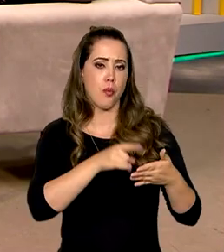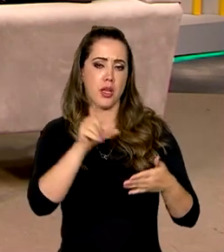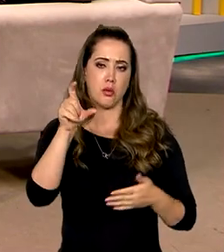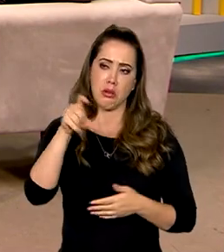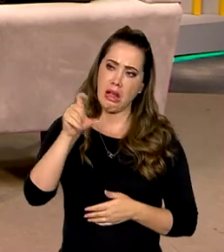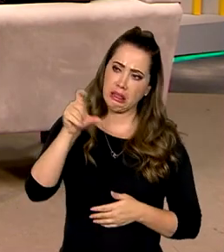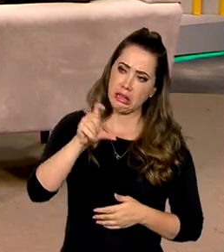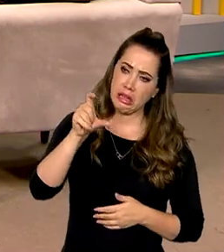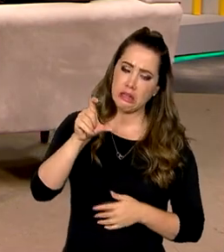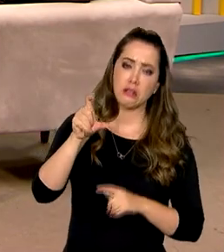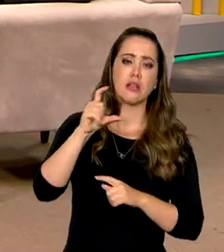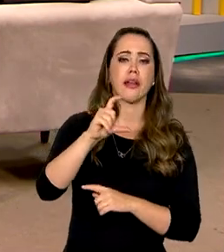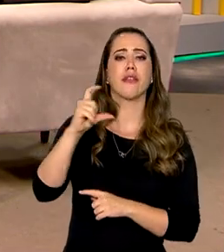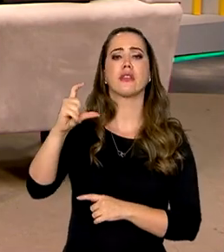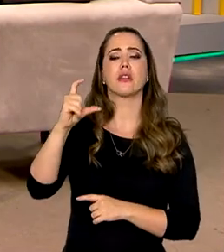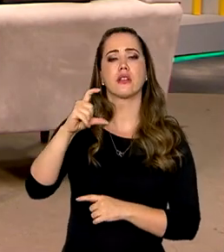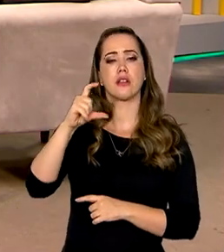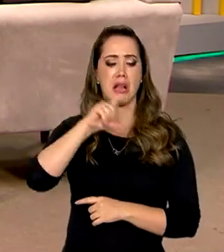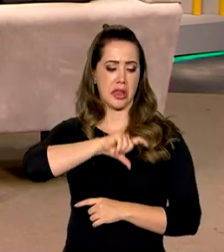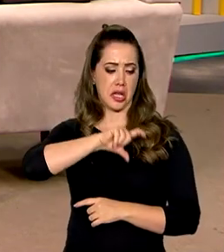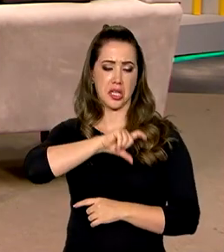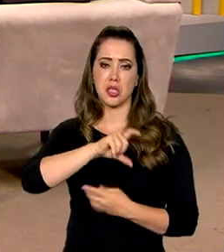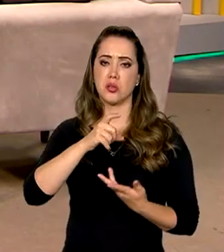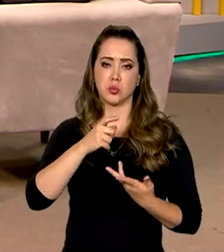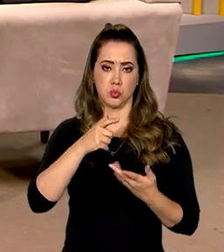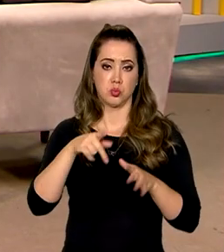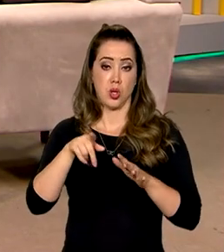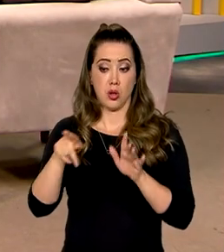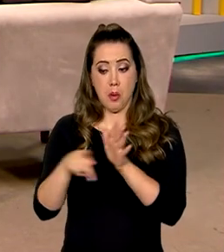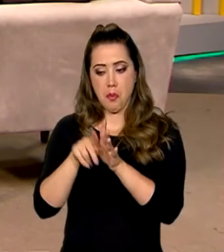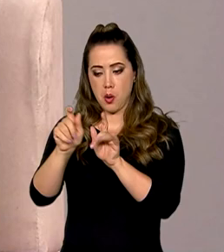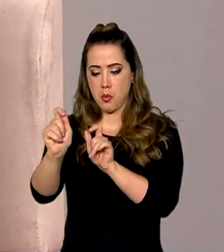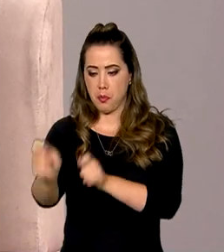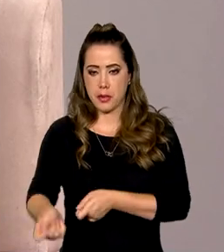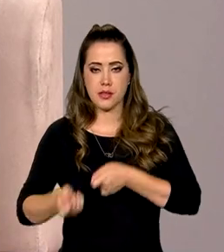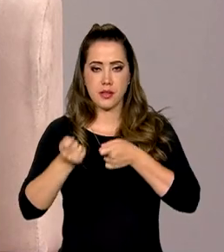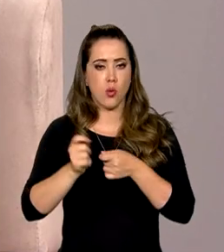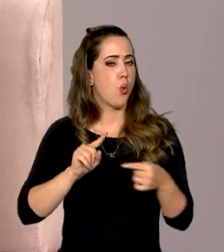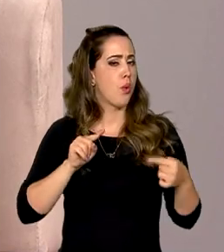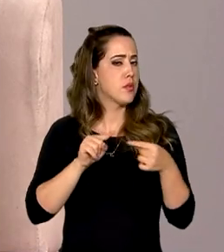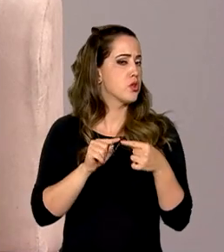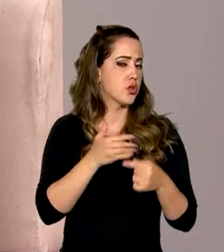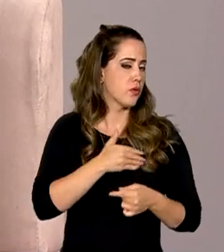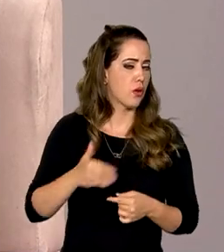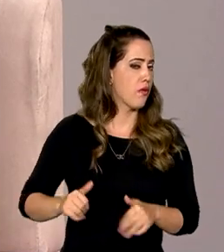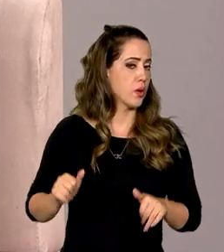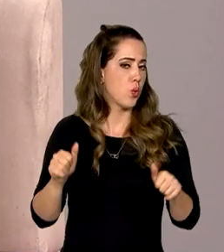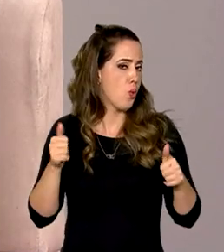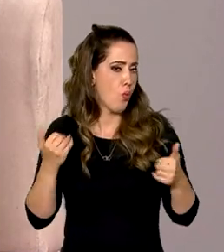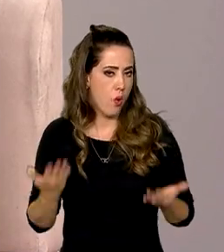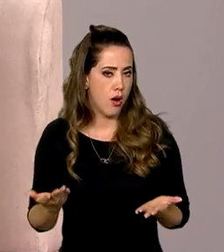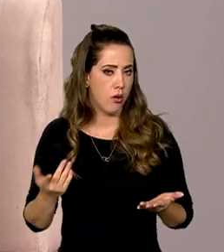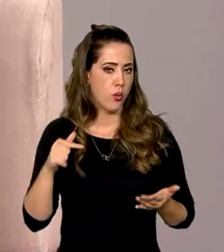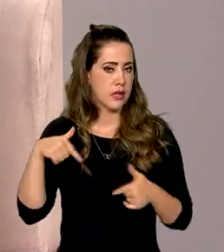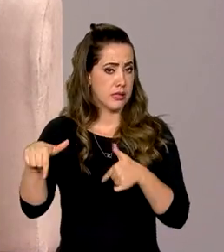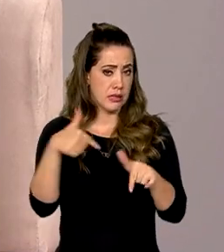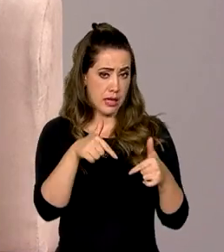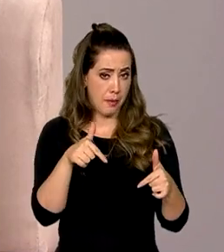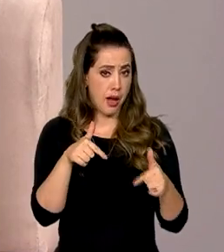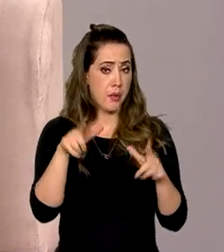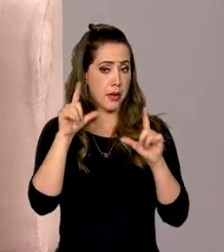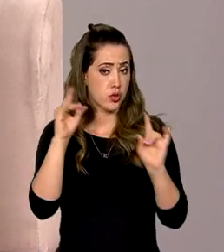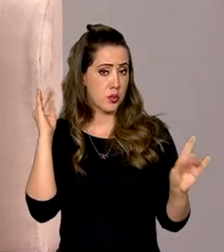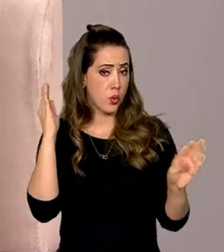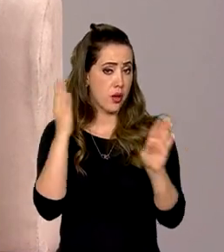carteirinha do pescador. Eu começo perguntando ao senhor qual é a meta do governo com essa força-tarefa e quais os